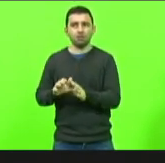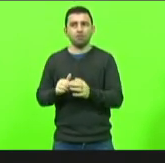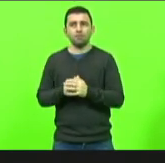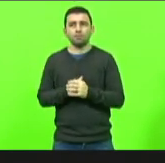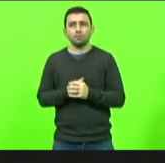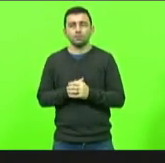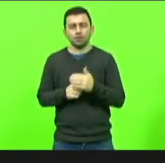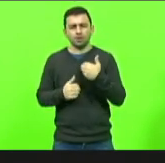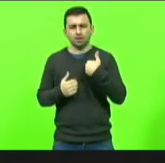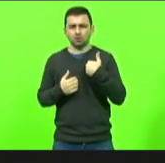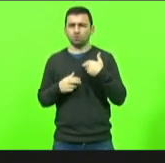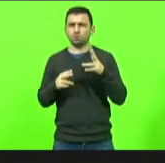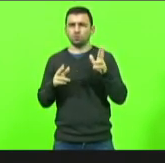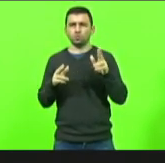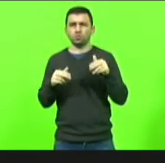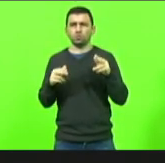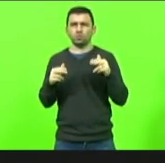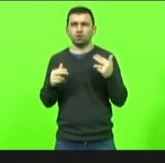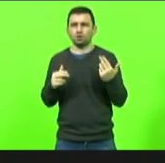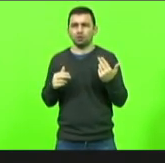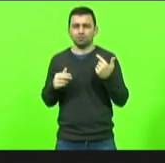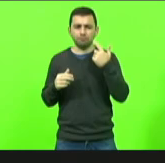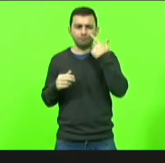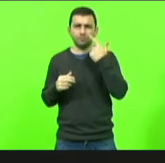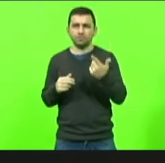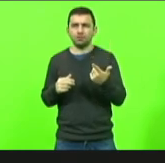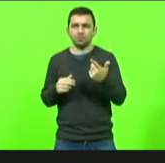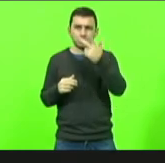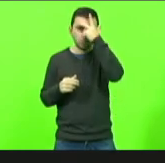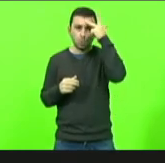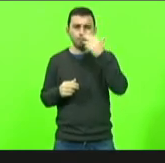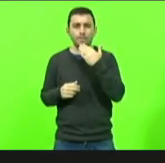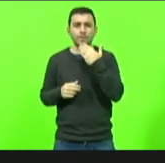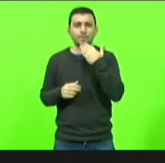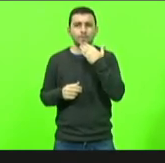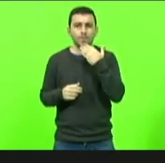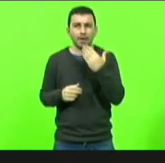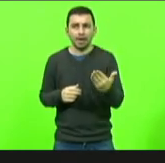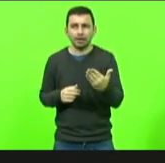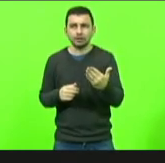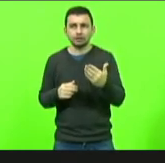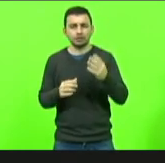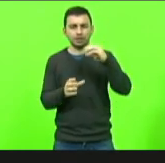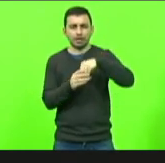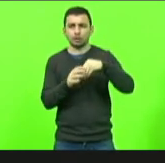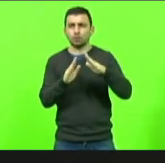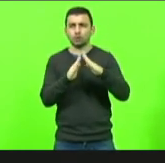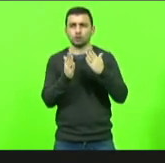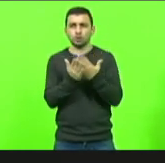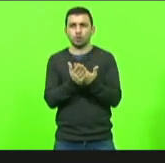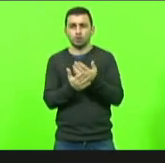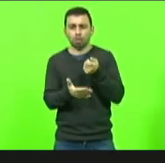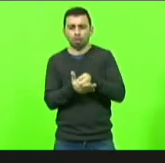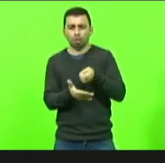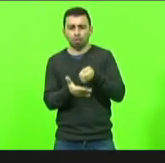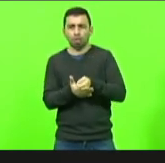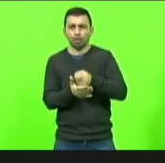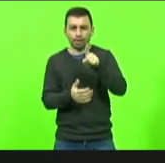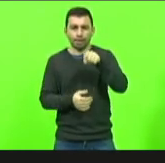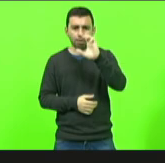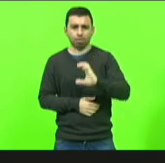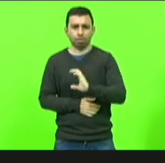parte de alguma confissão religiosa pedindo para que nas escolas sejam impostos valores cristãos